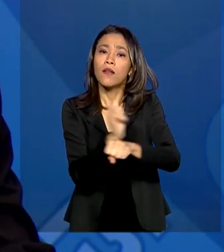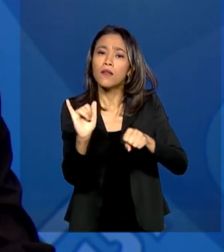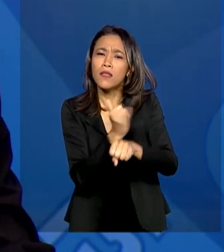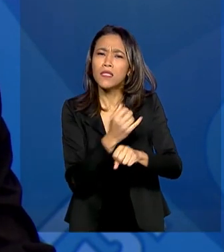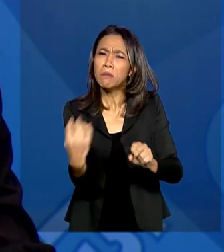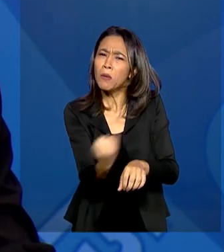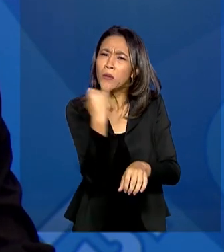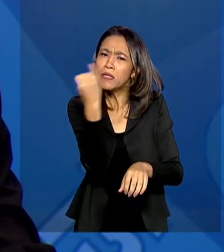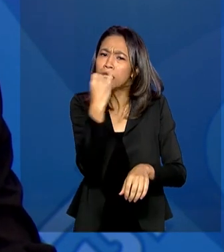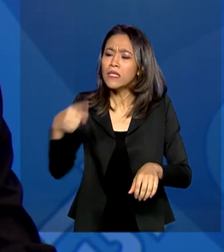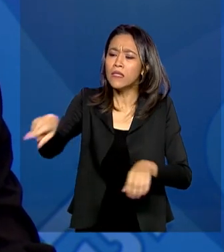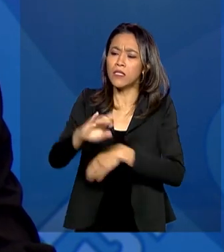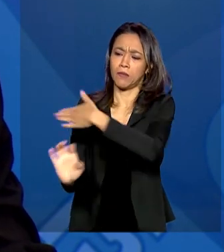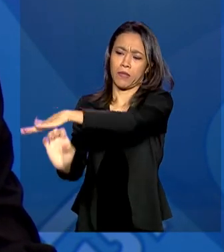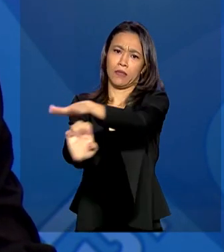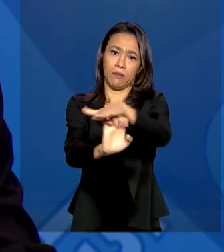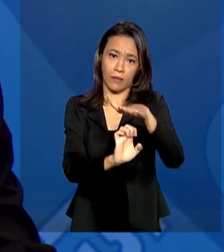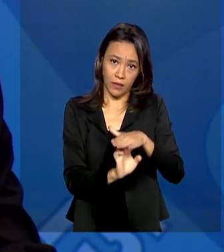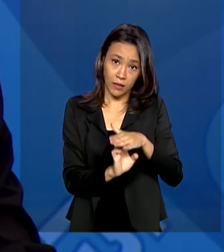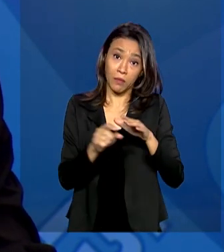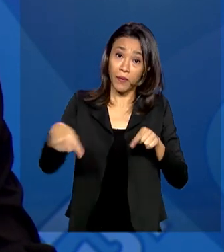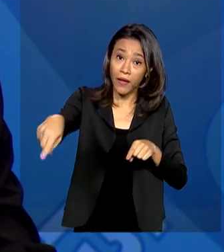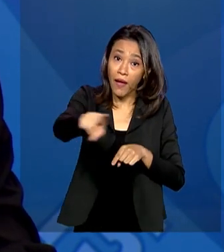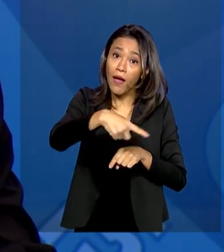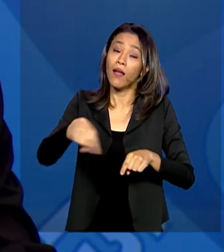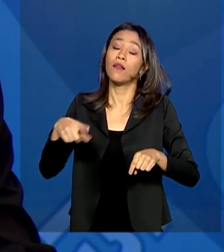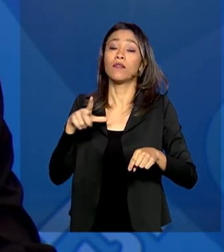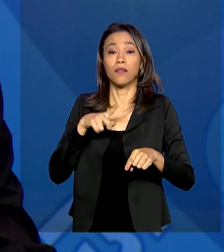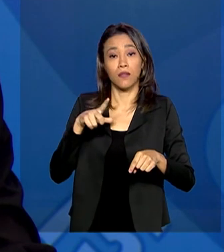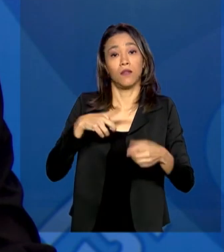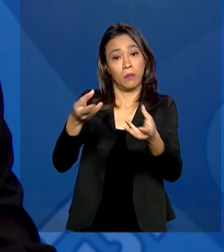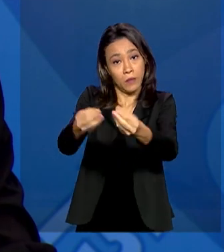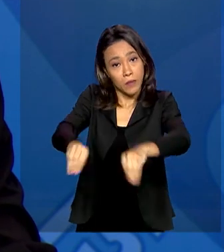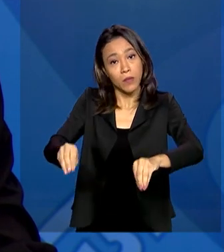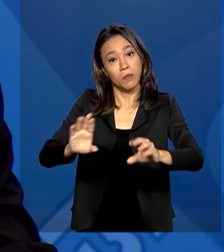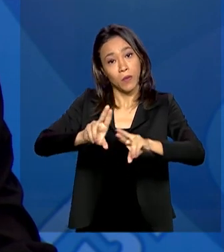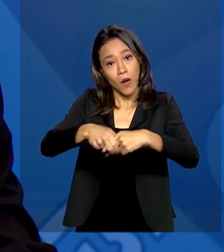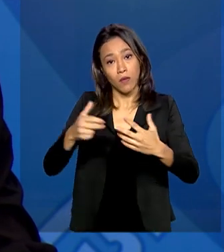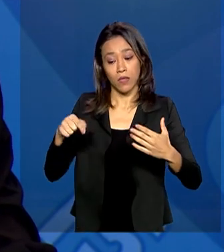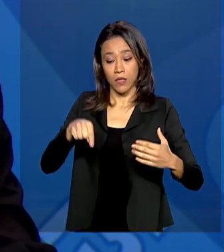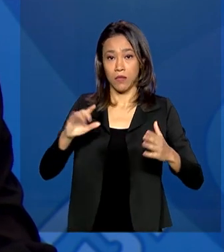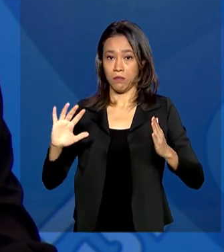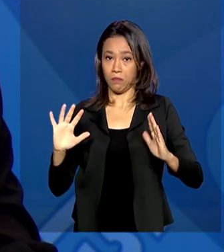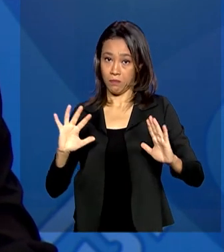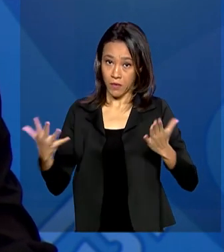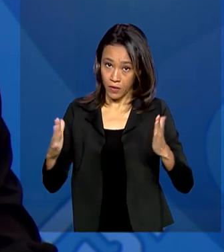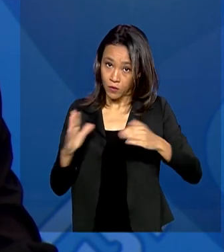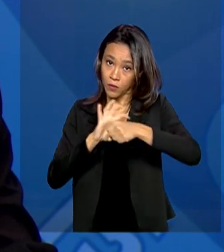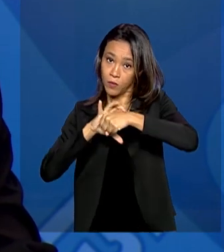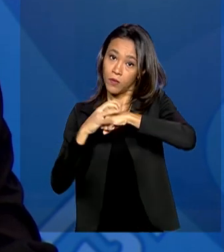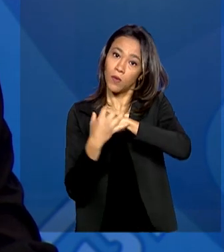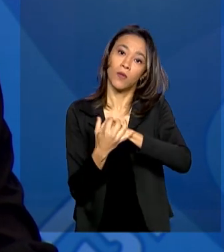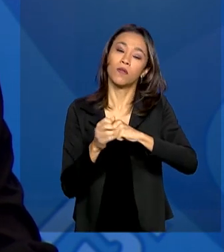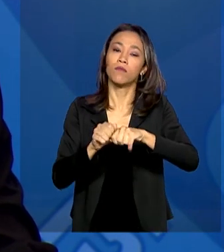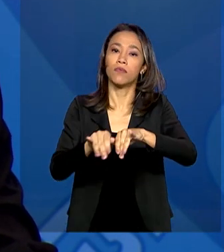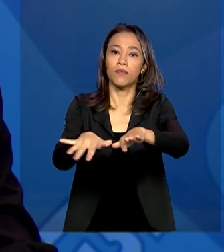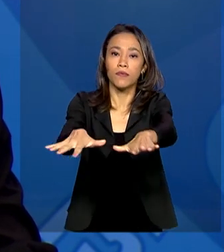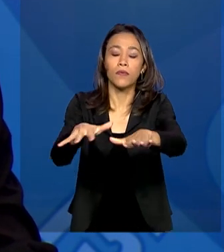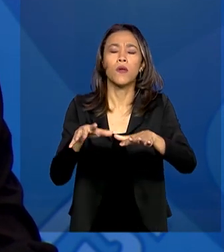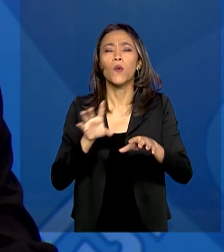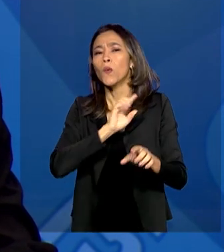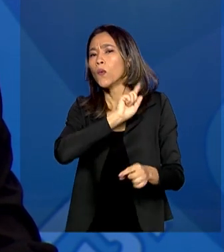porque de cara elas acabam sendo atingidas pela magnitude dessa crise. Então o que nós estamos fazendo é dar